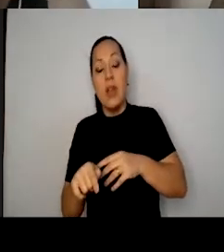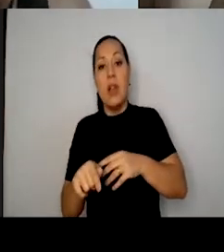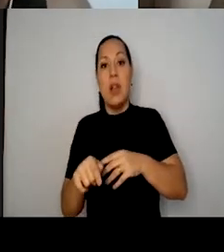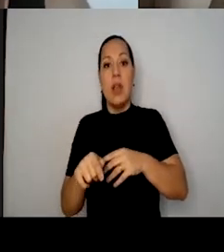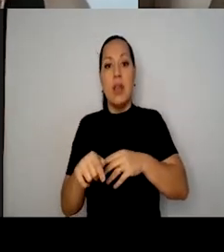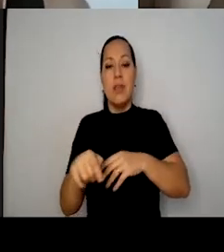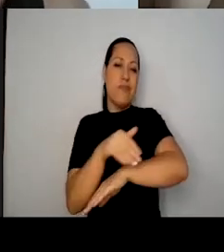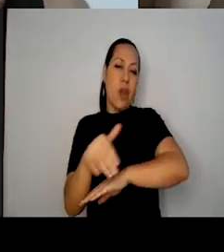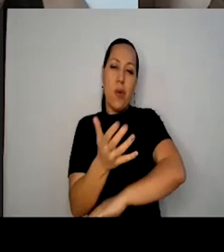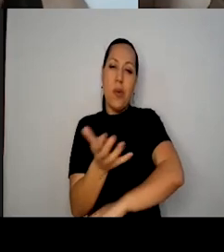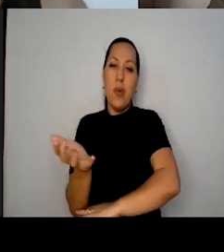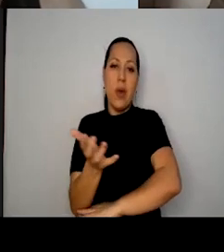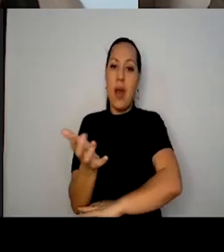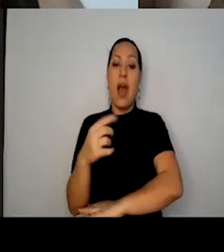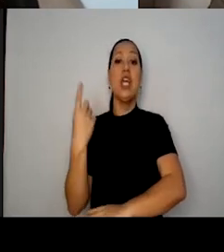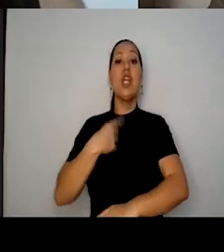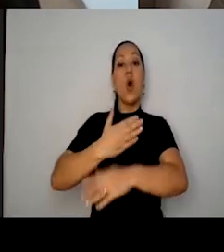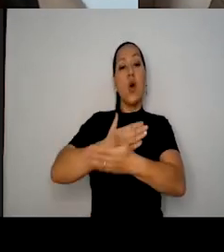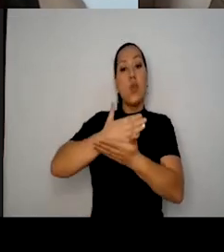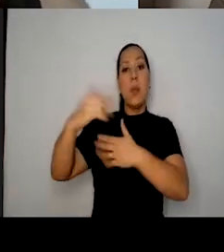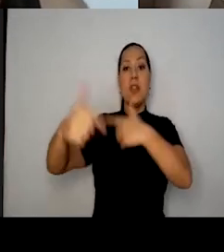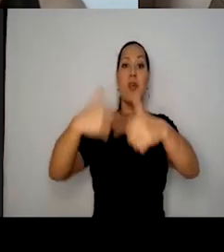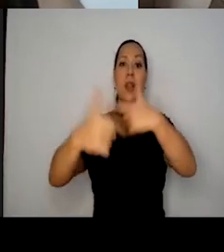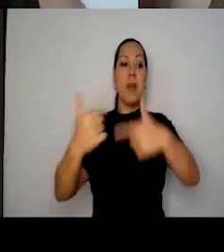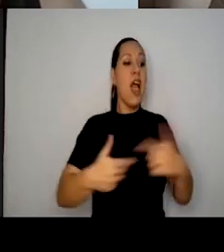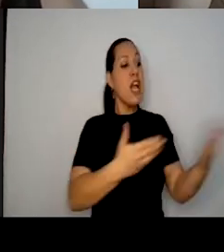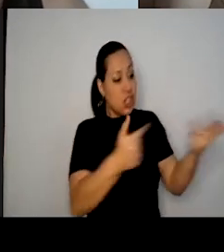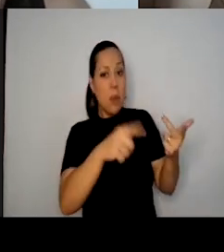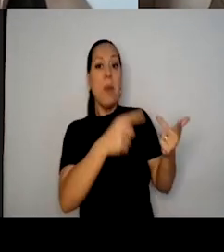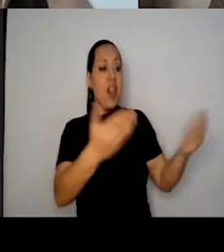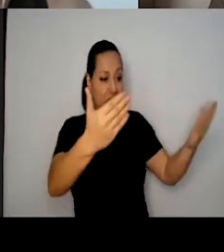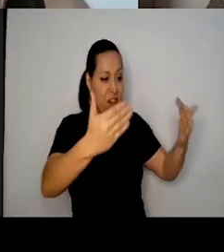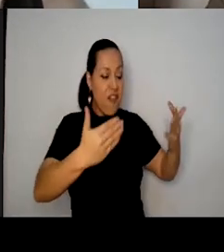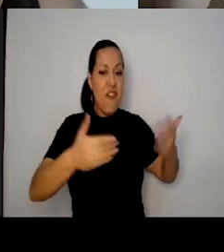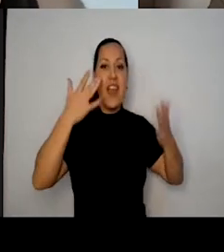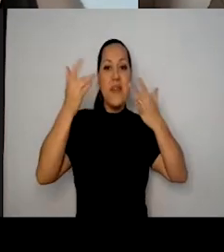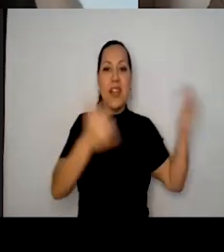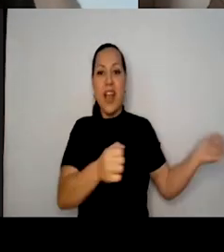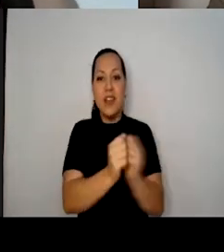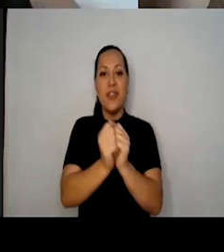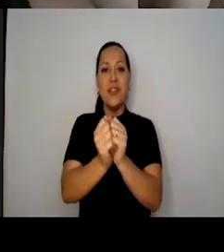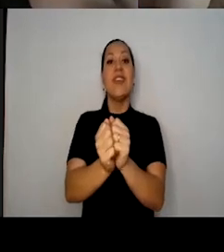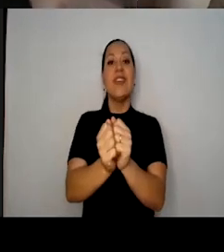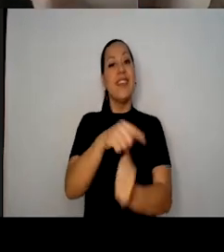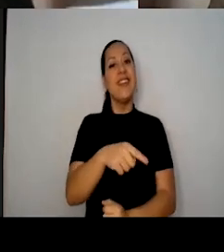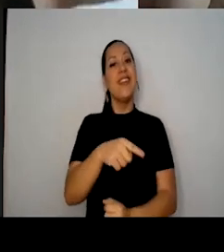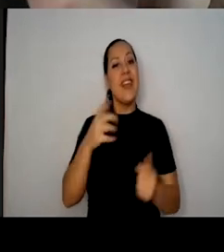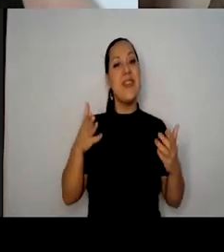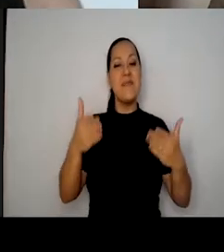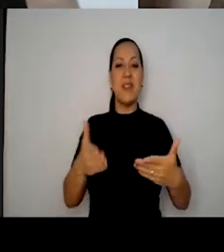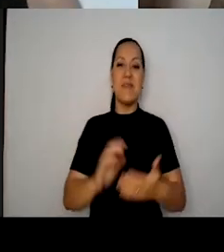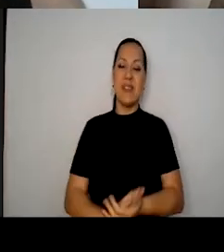como muitas histórias dessas que eu não vou nem contar aqui, porque senão eu vou atrapalhar toda a nossa live, nossa mesa.